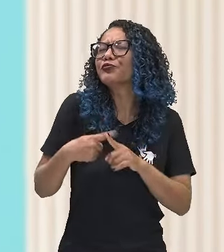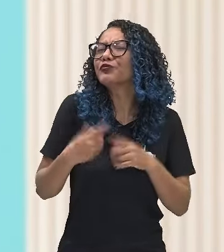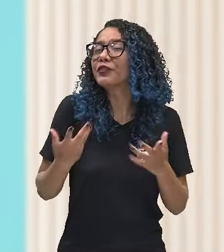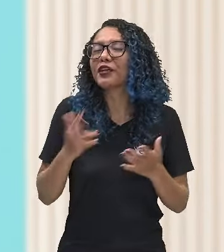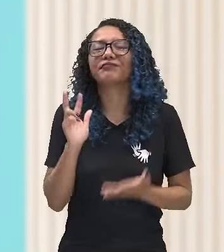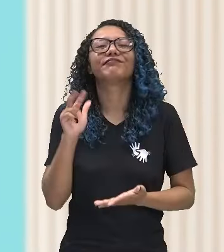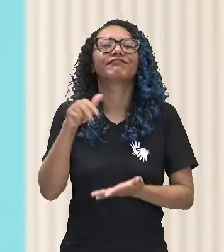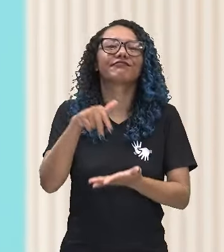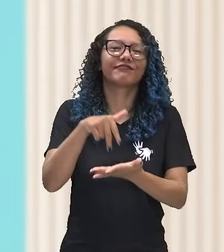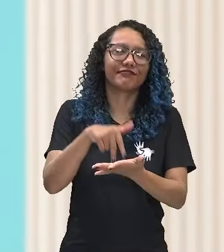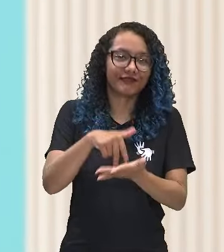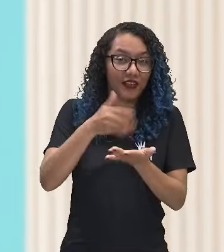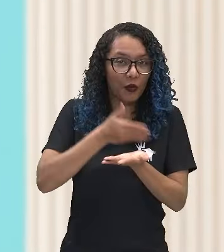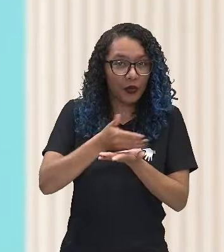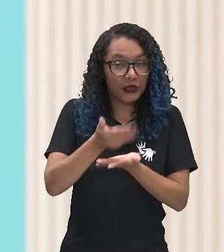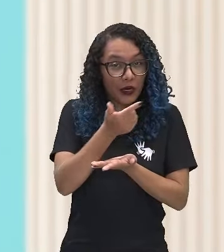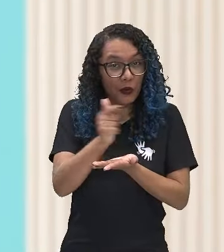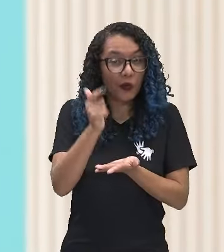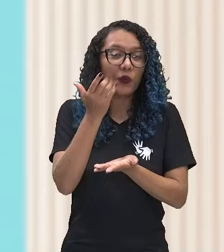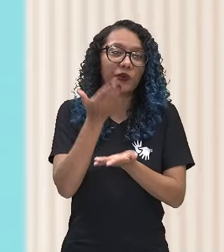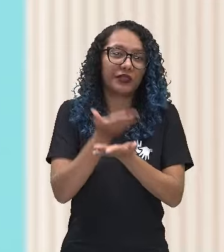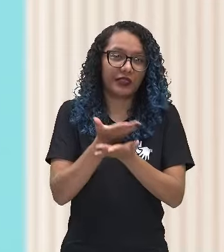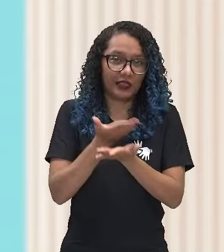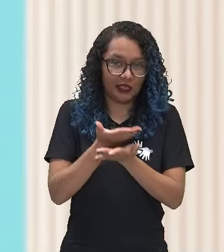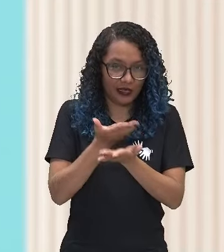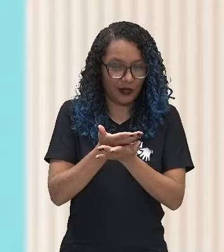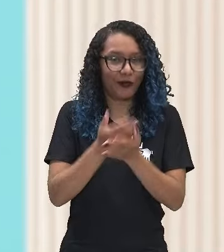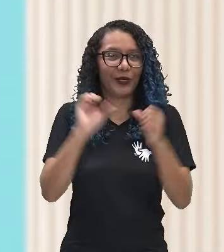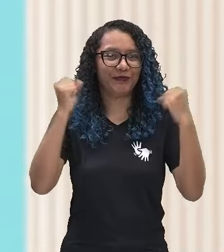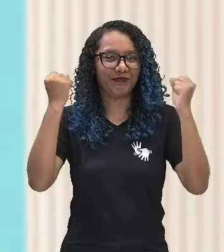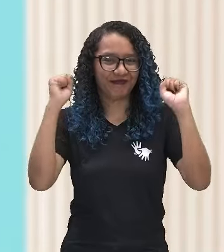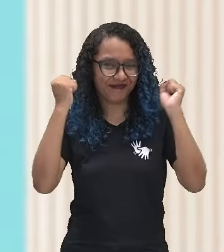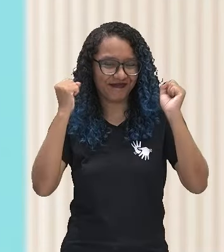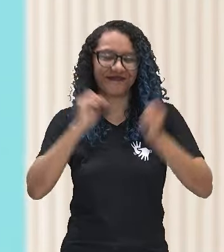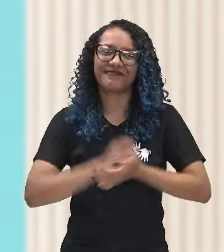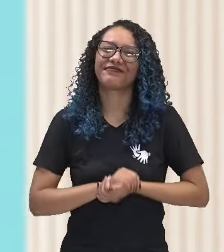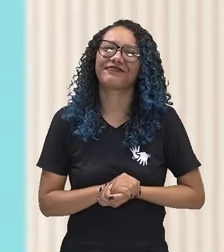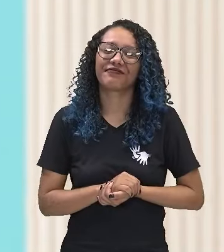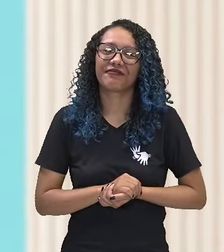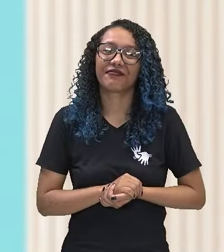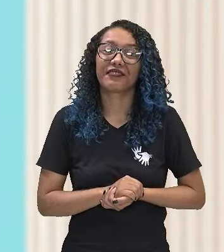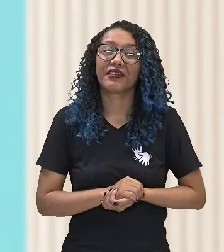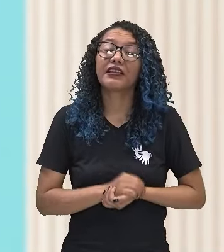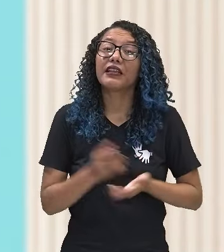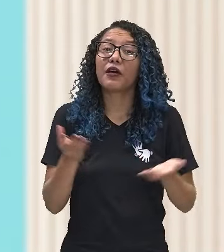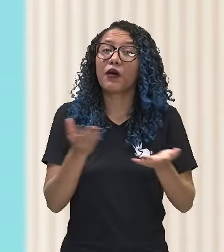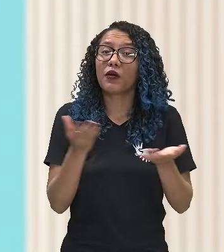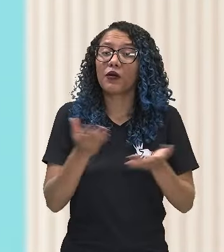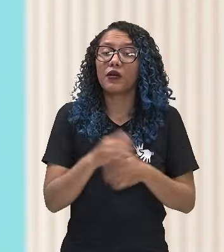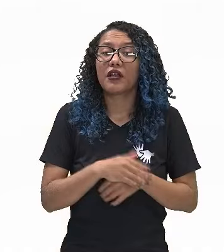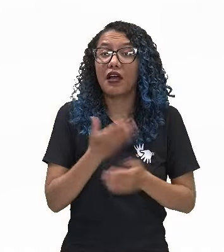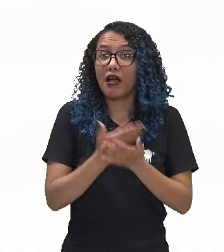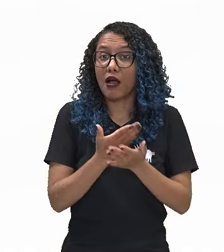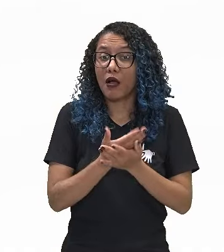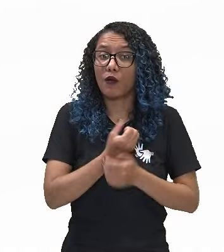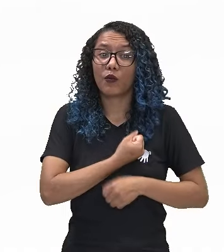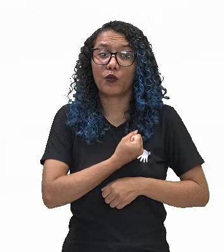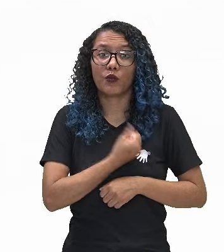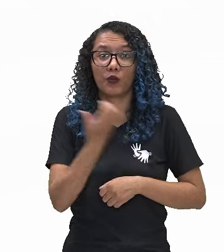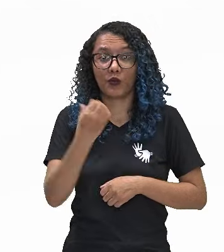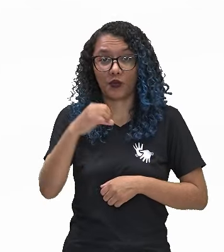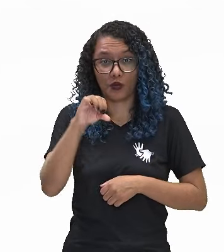para trabalharmos mais um pouco das nossas aulas de Educação Física, justamente hoje, na nossa aula número 9,